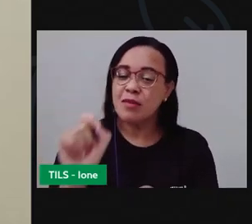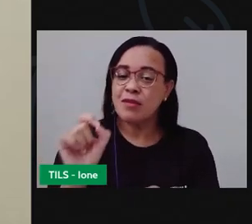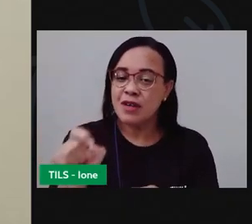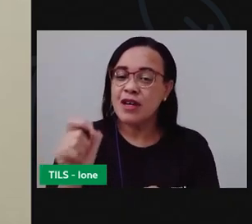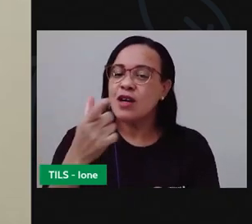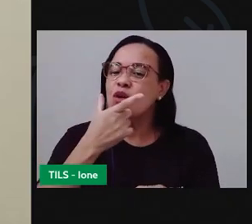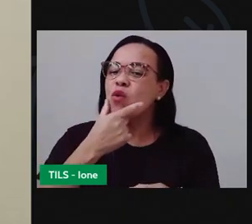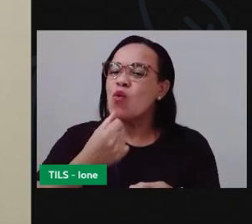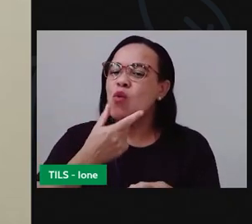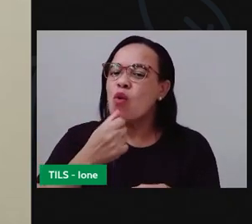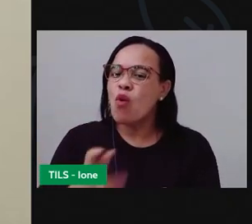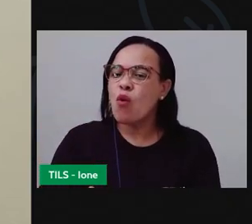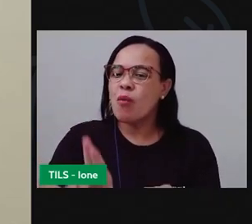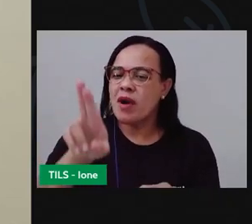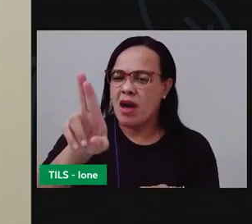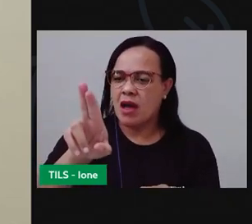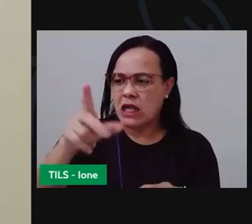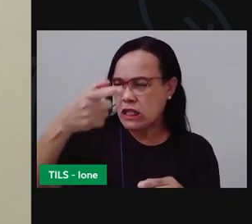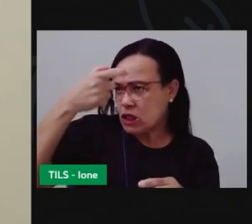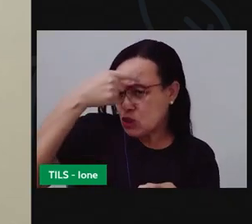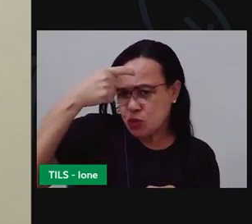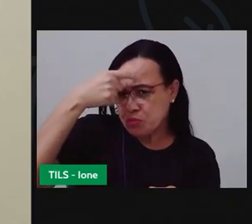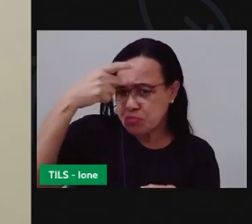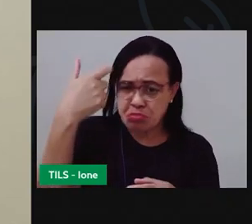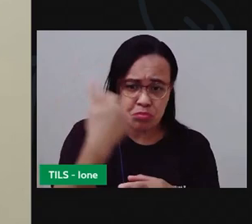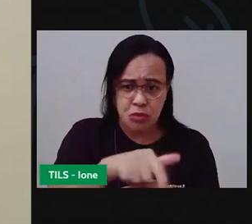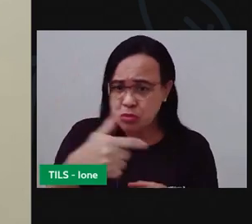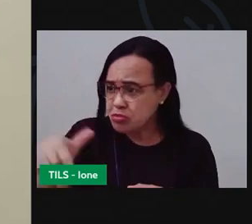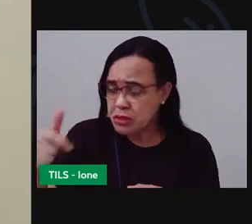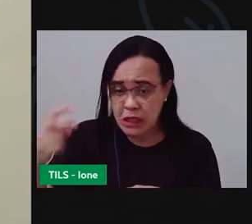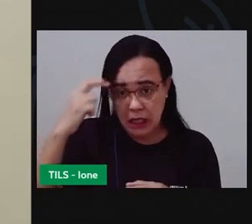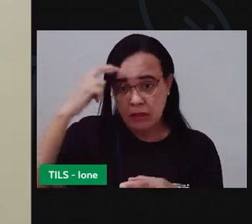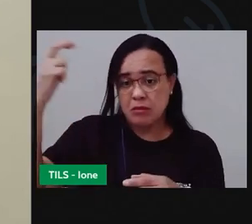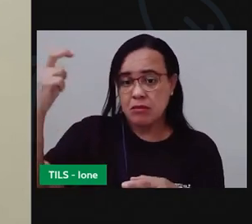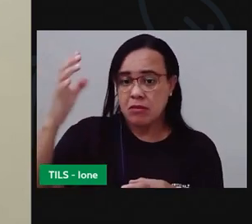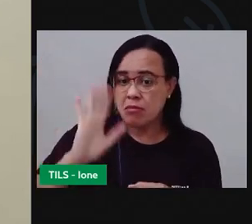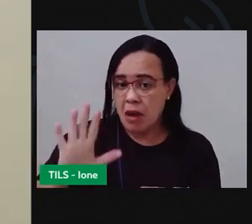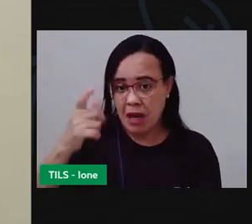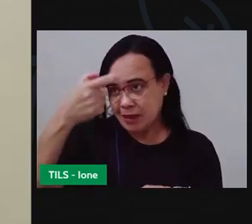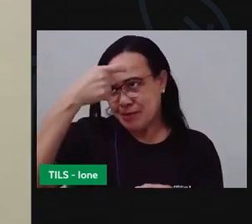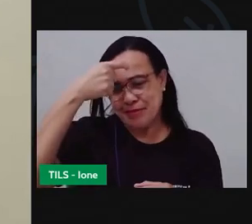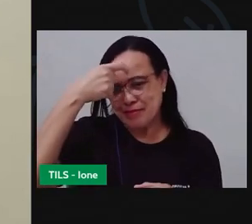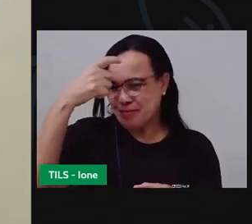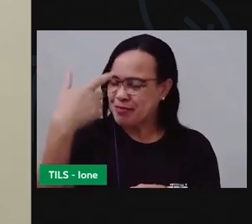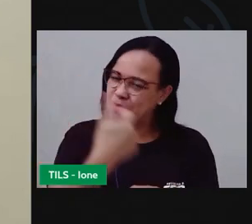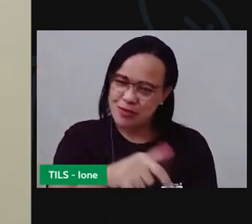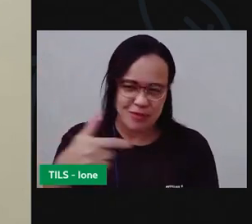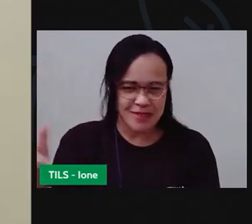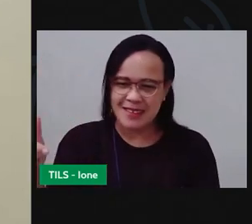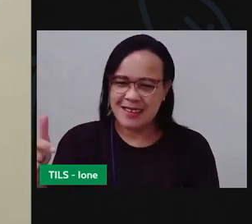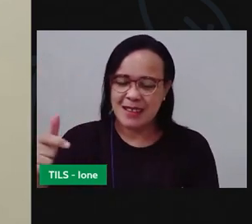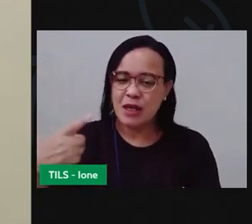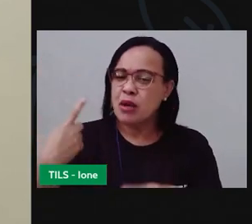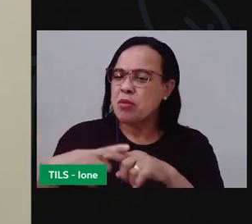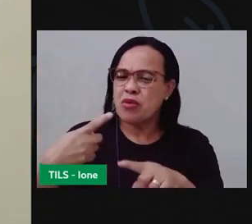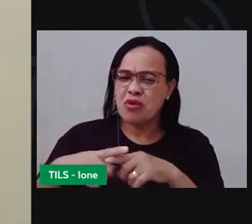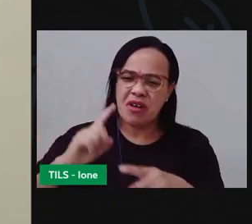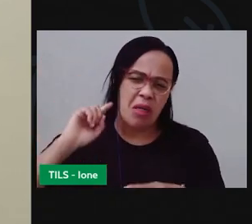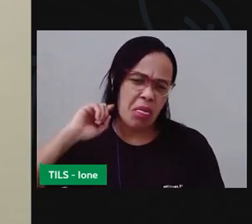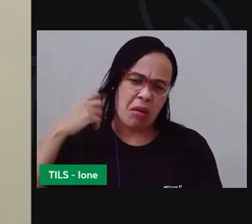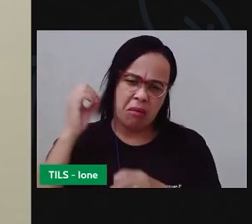conscientiza apesar da inteligência. Polui o meu ambiente, depois sofre as